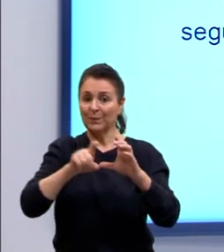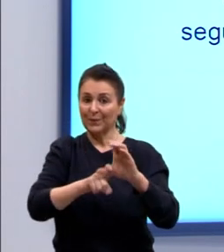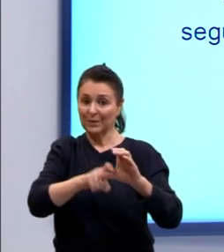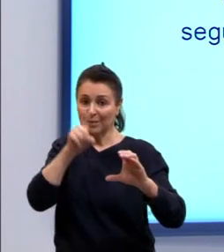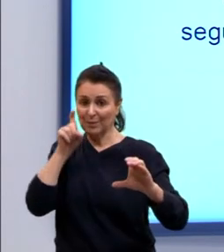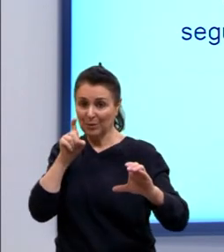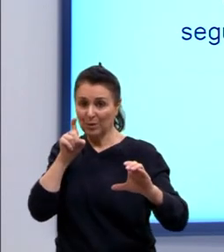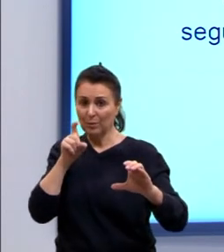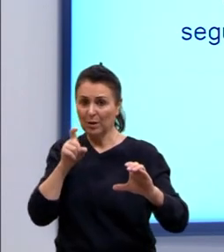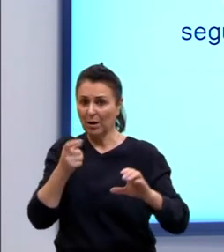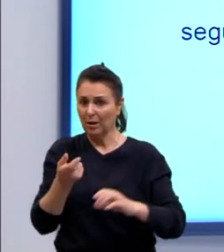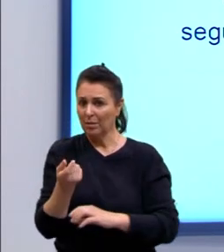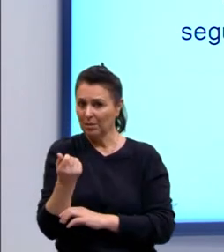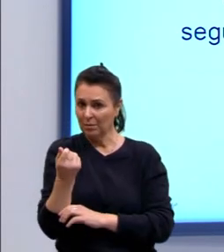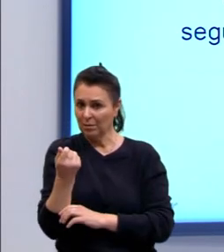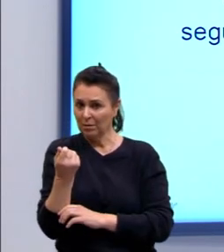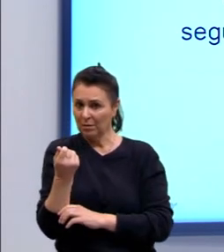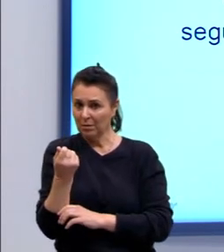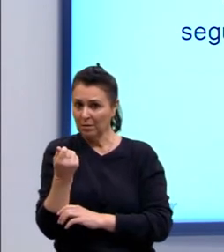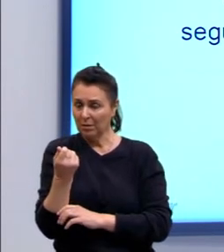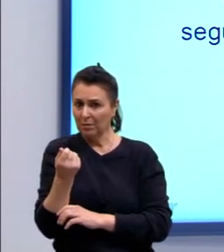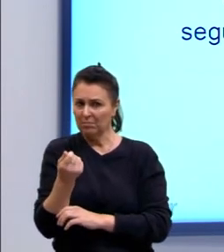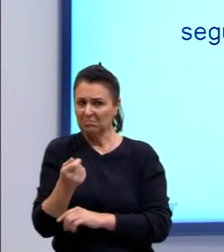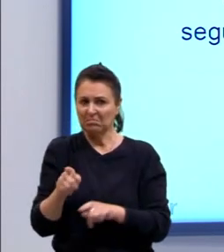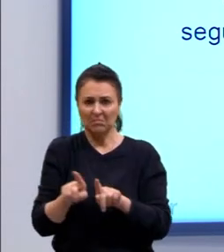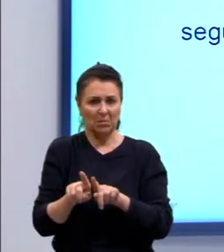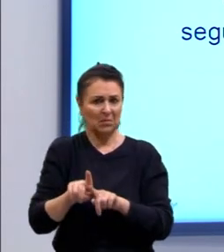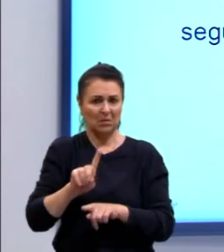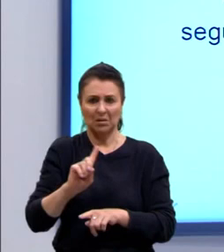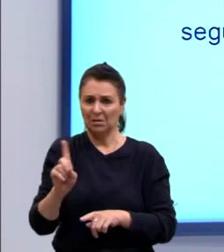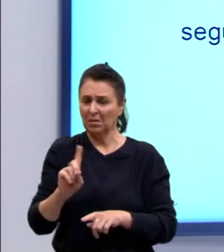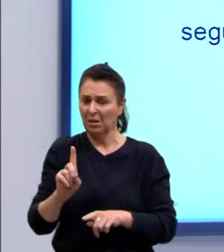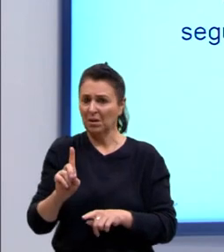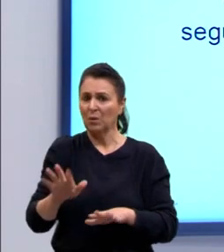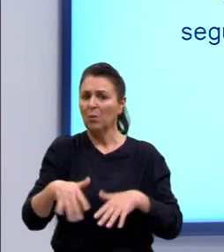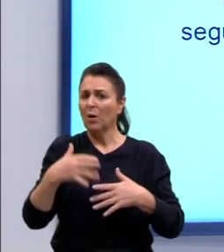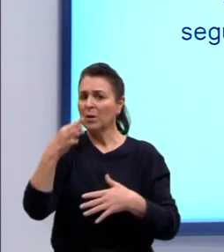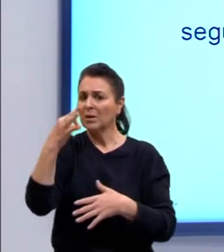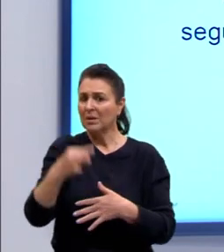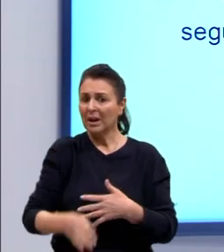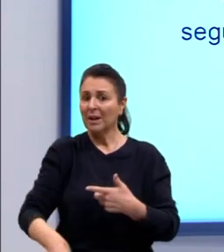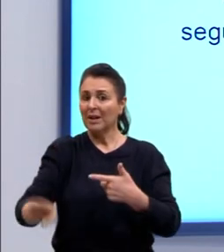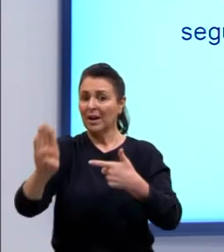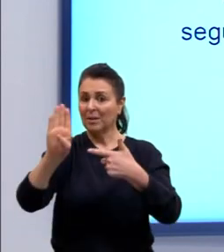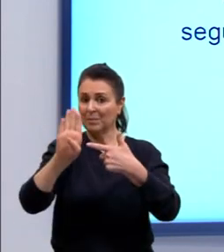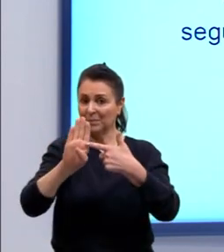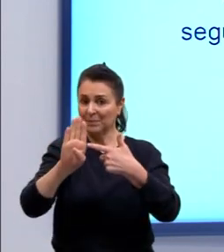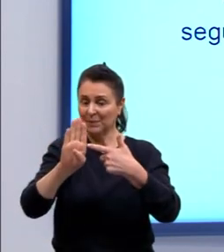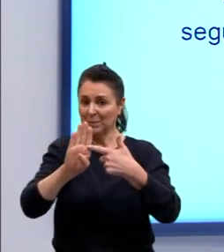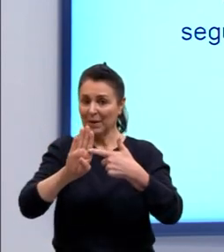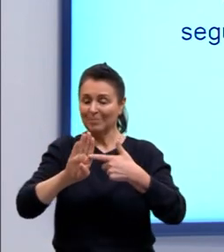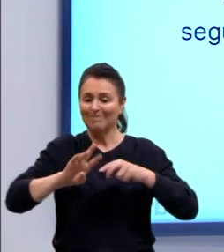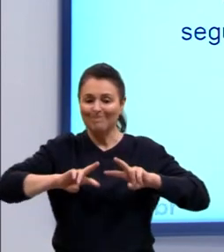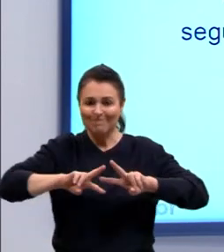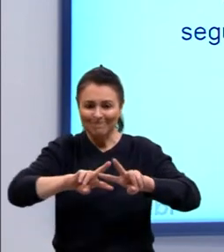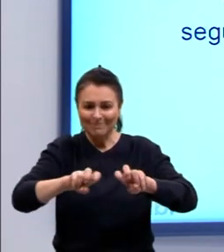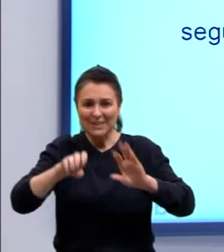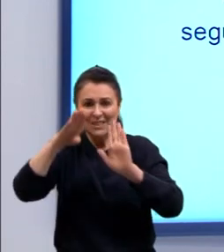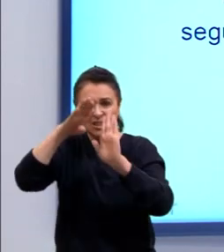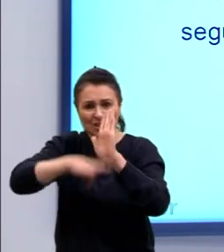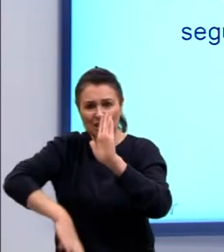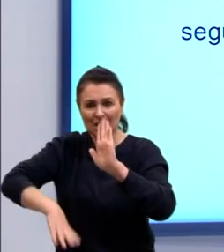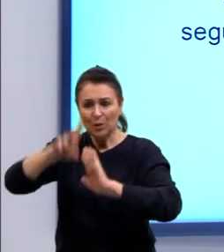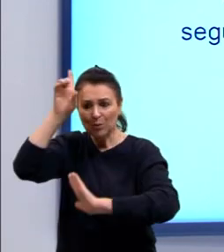financeiro. Ele não fala nada disso. Então, a questão é a alternativa B, expropriação de direitos